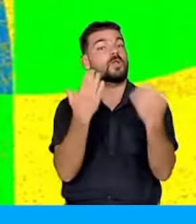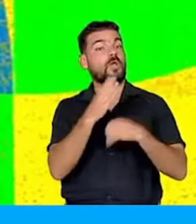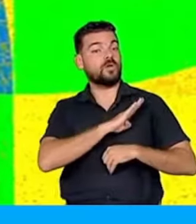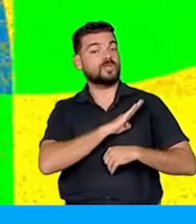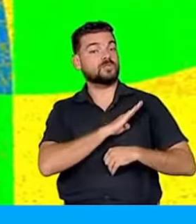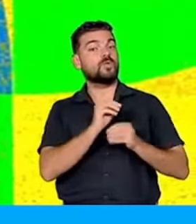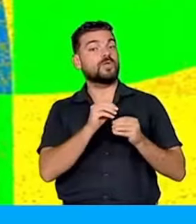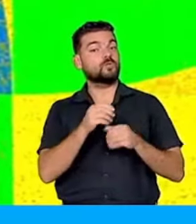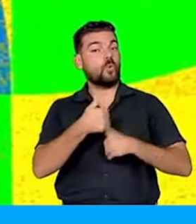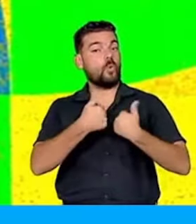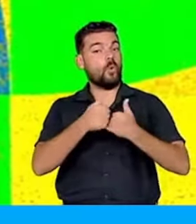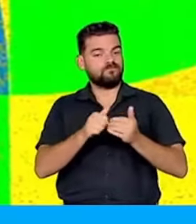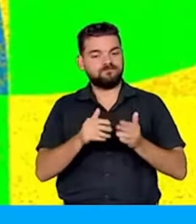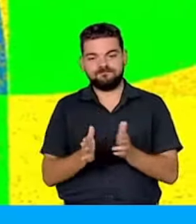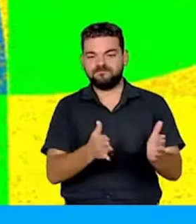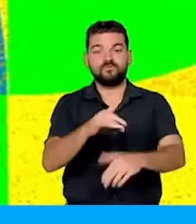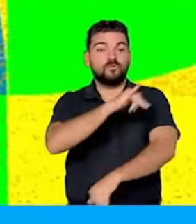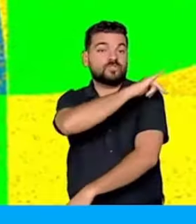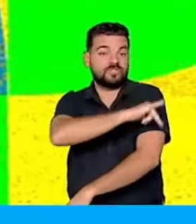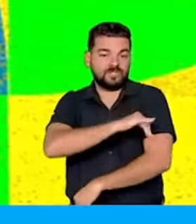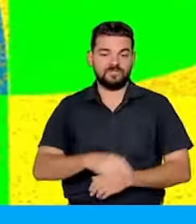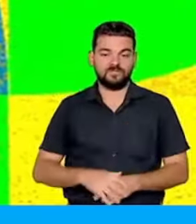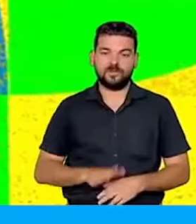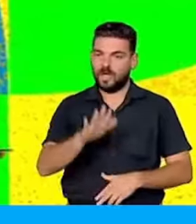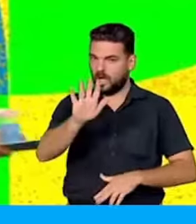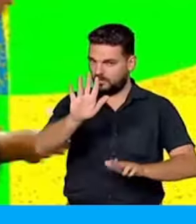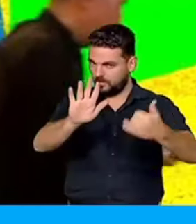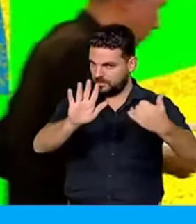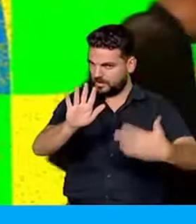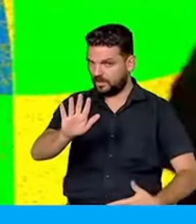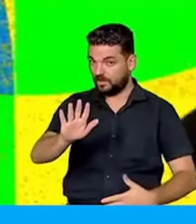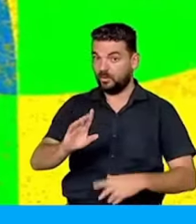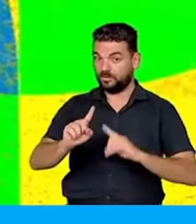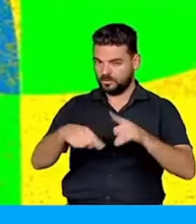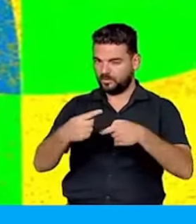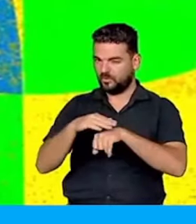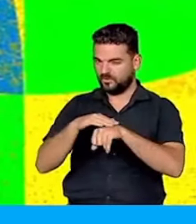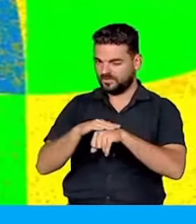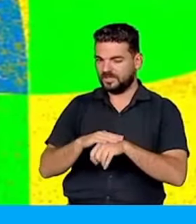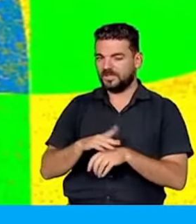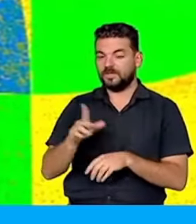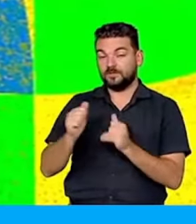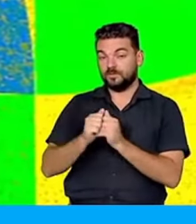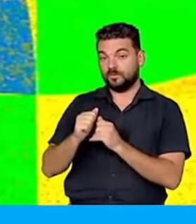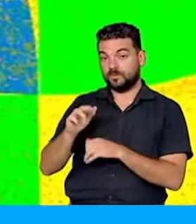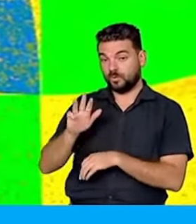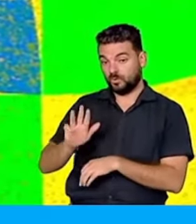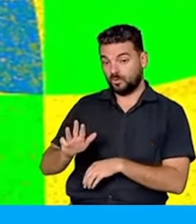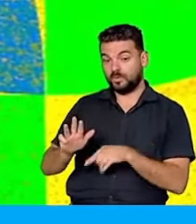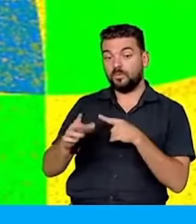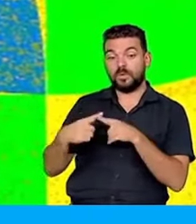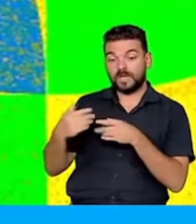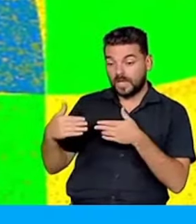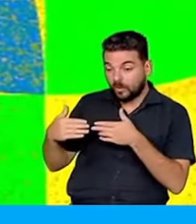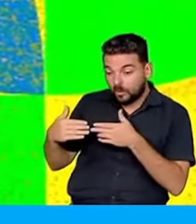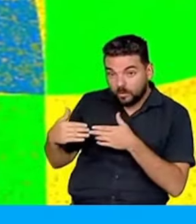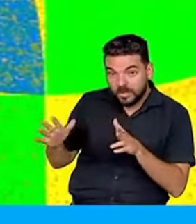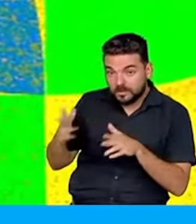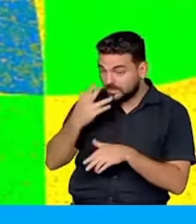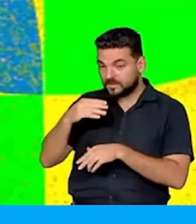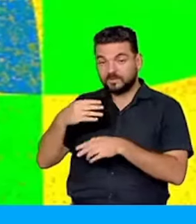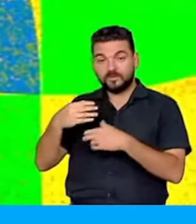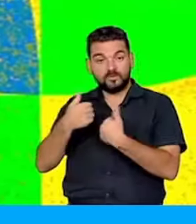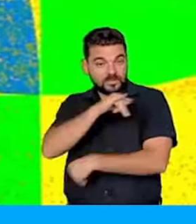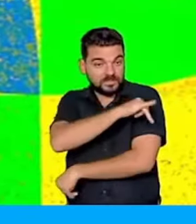transporte do Rio. Tentei explicar para o presidente lá embaixo, porque nós estamos aqui bem na entrada do centro do Rio de